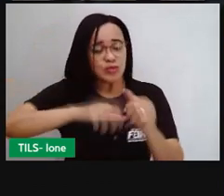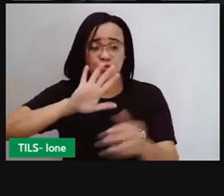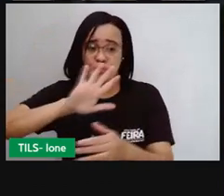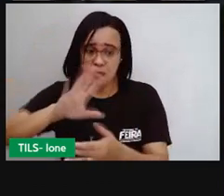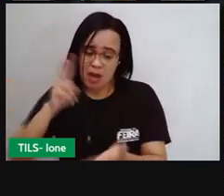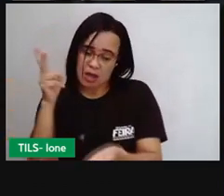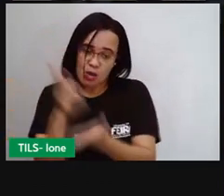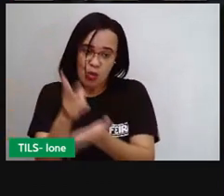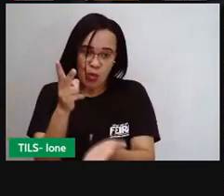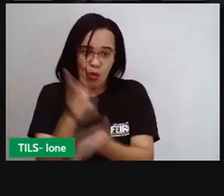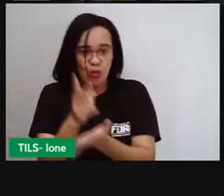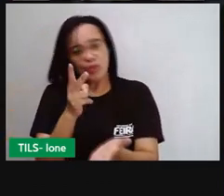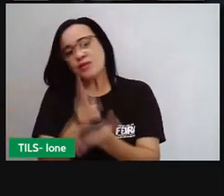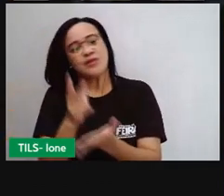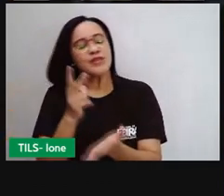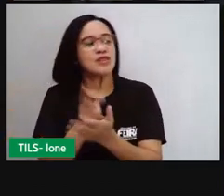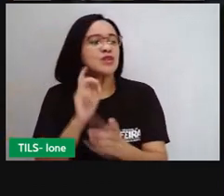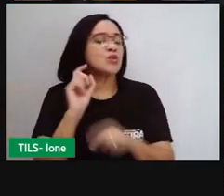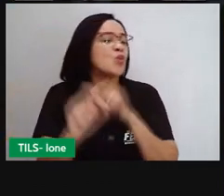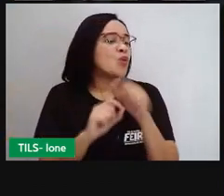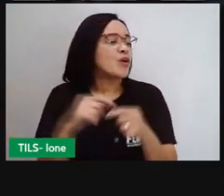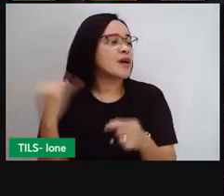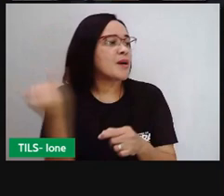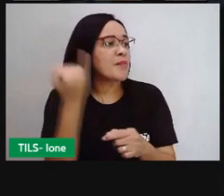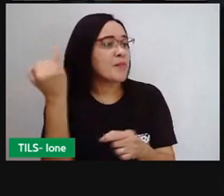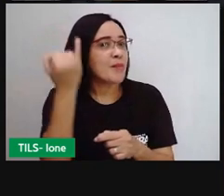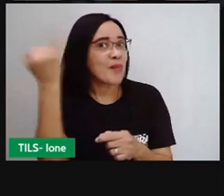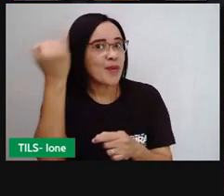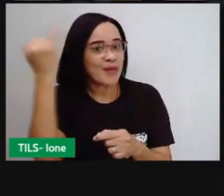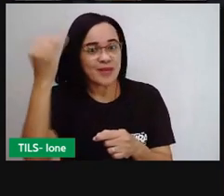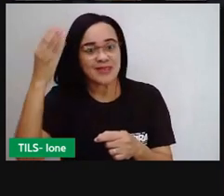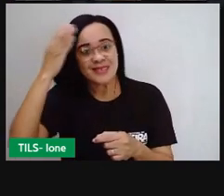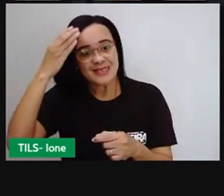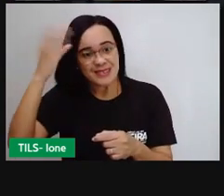grandiosidade histórica, que a importância histórica que Salvador tem.